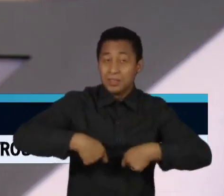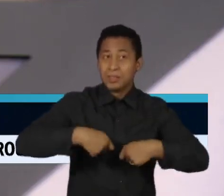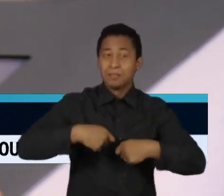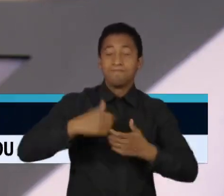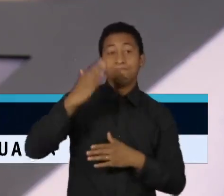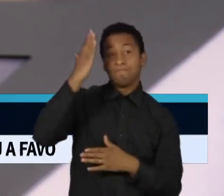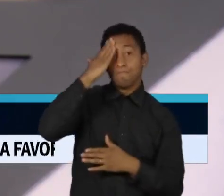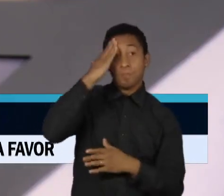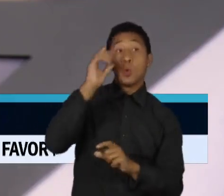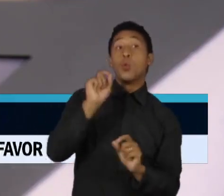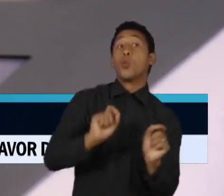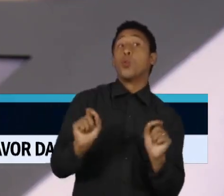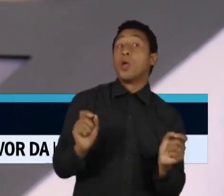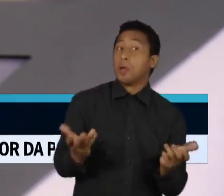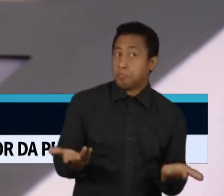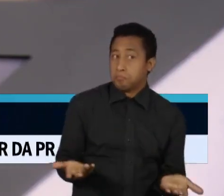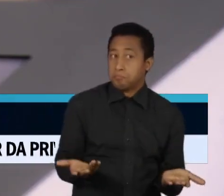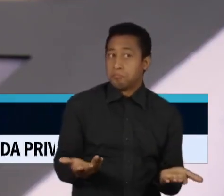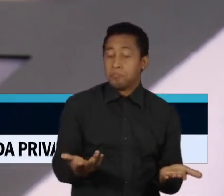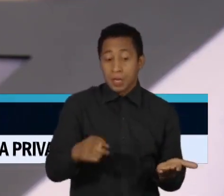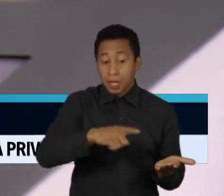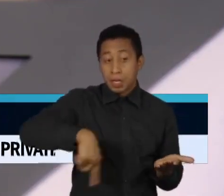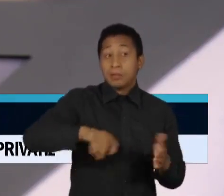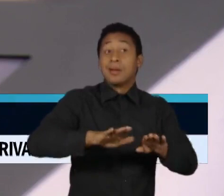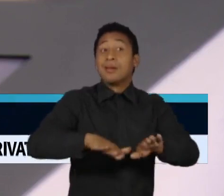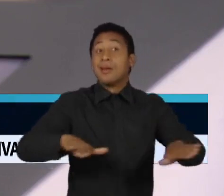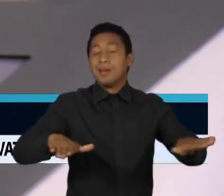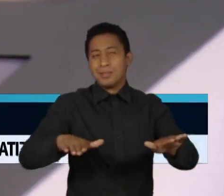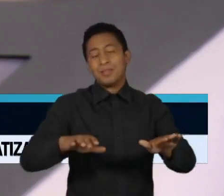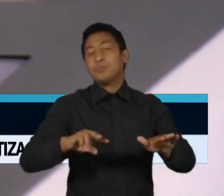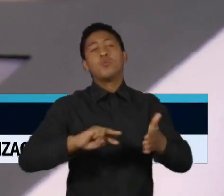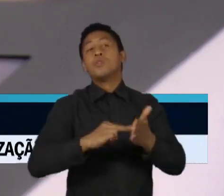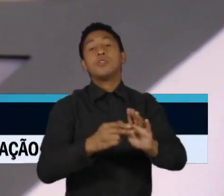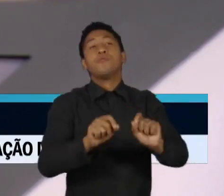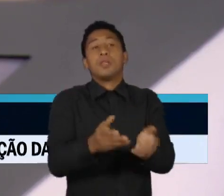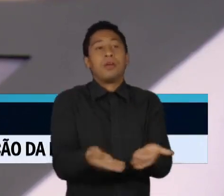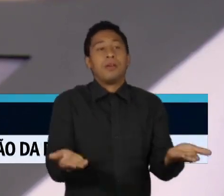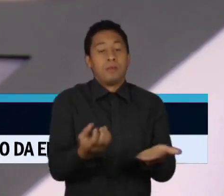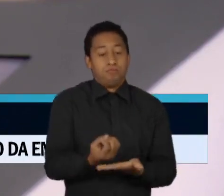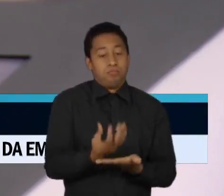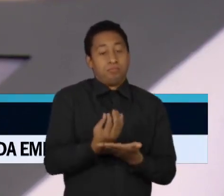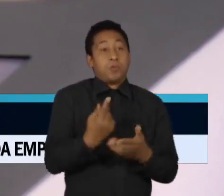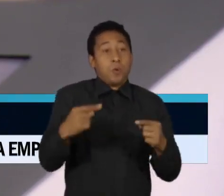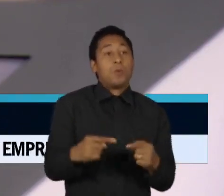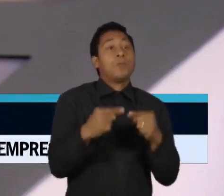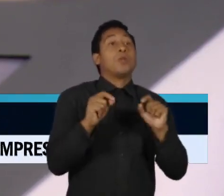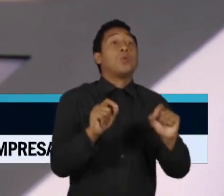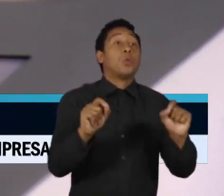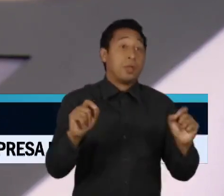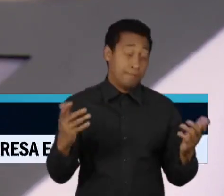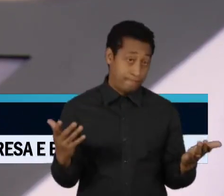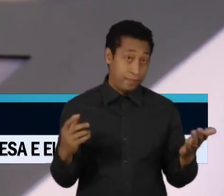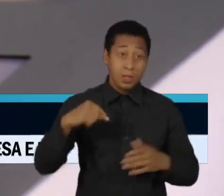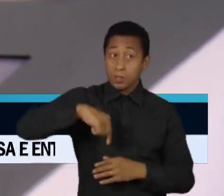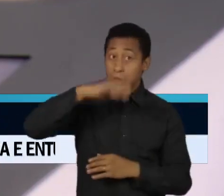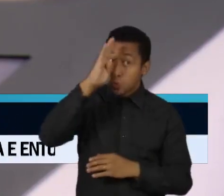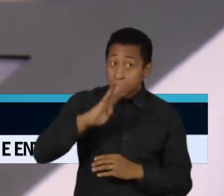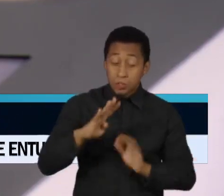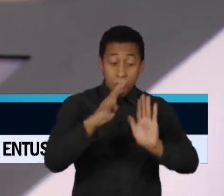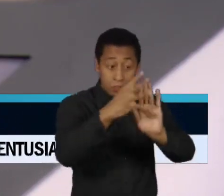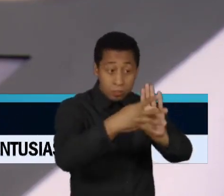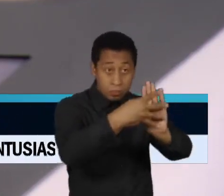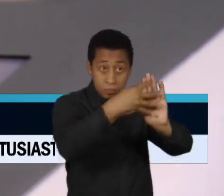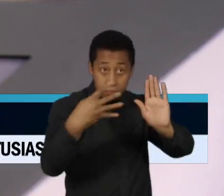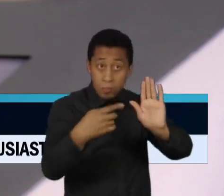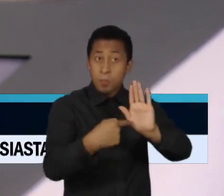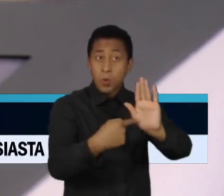aqui no Brasil. Essa é uma coisa, a gente tem uma base nacional comum, um curricular que já indica ali o que a criança tem que aprender em